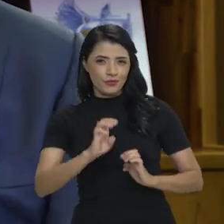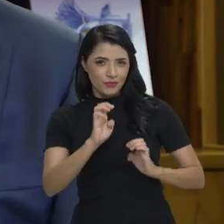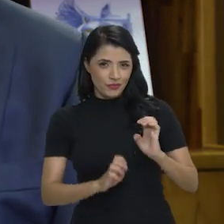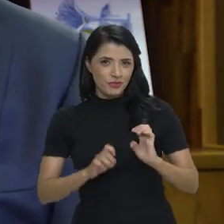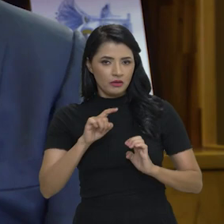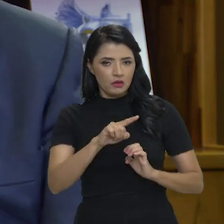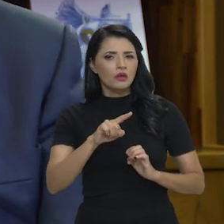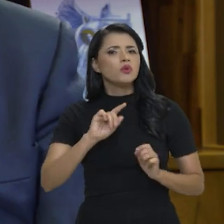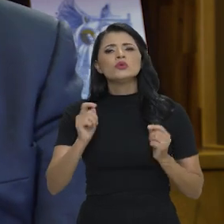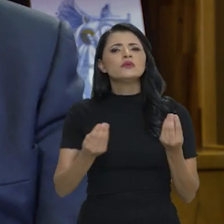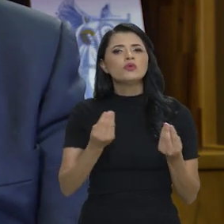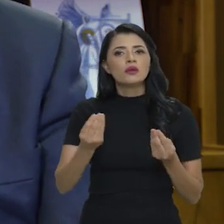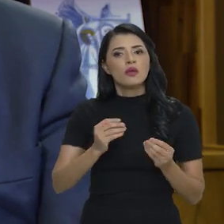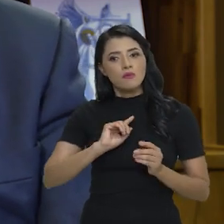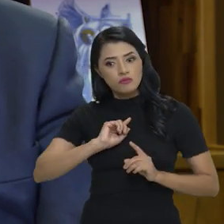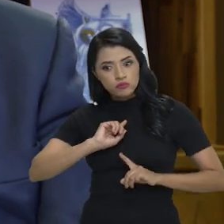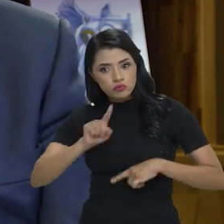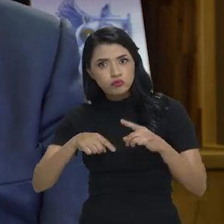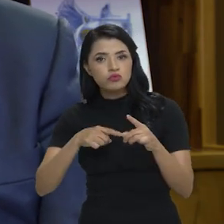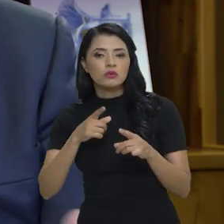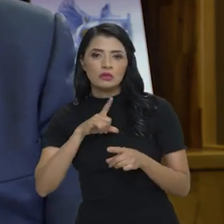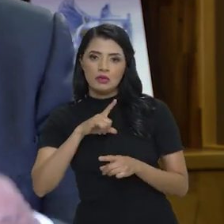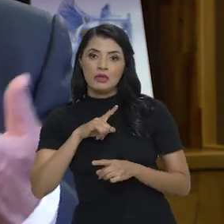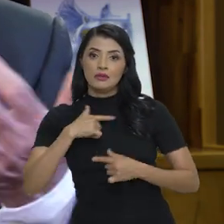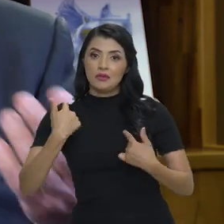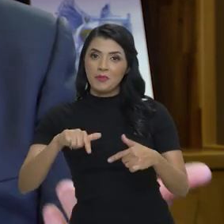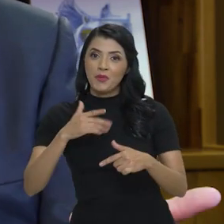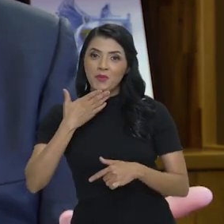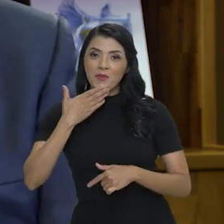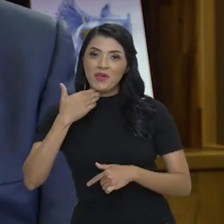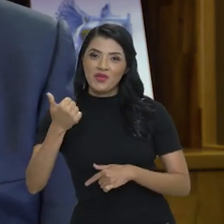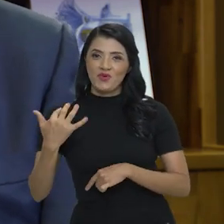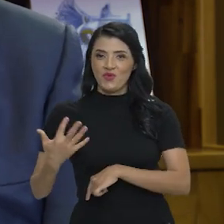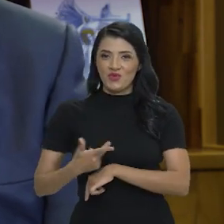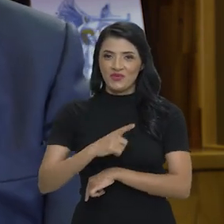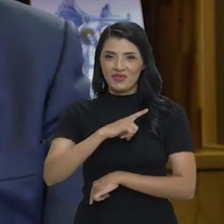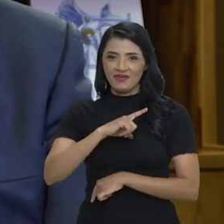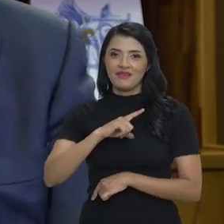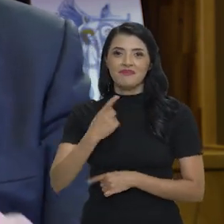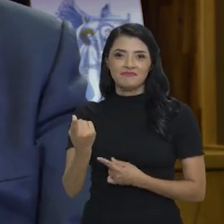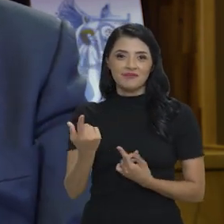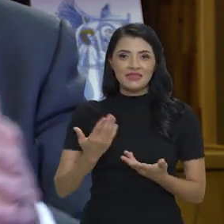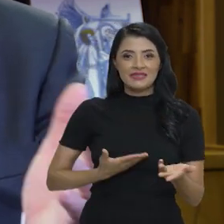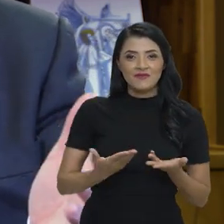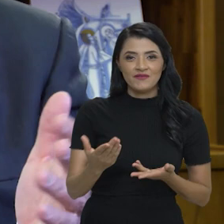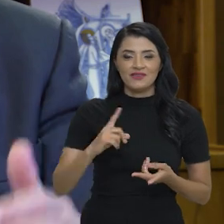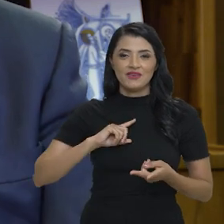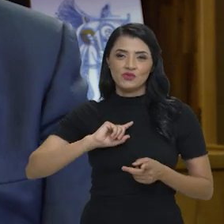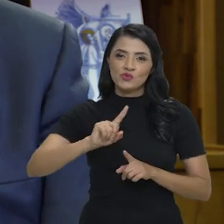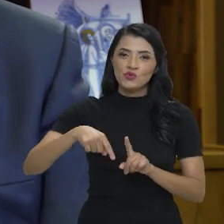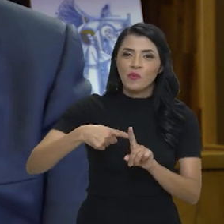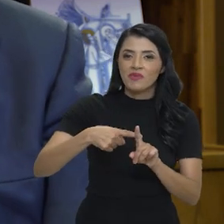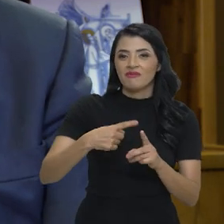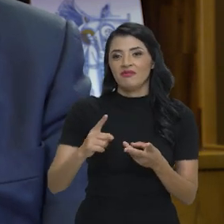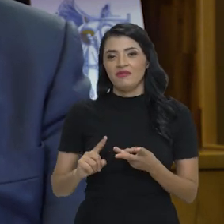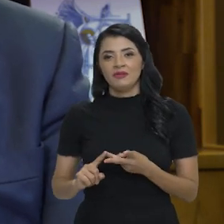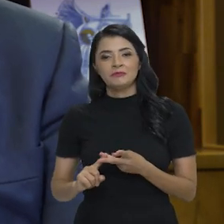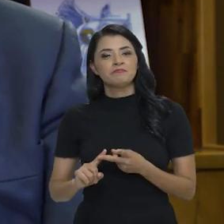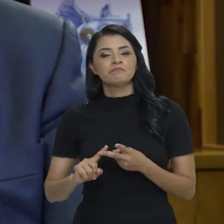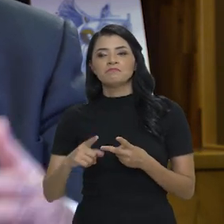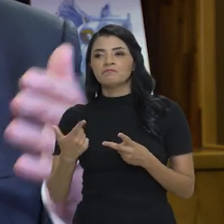Indústria significa transformar. Indústria significa emprego de melhor qualidade para somar com o serviço, para somar